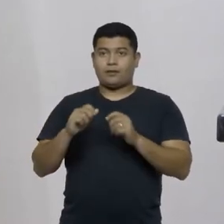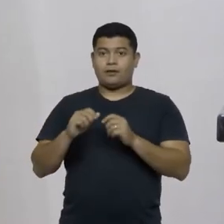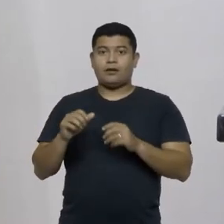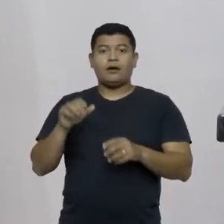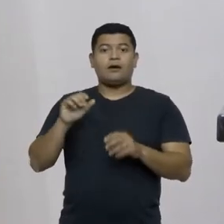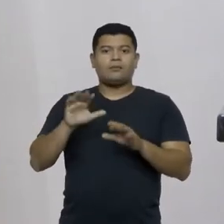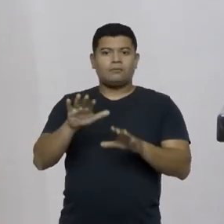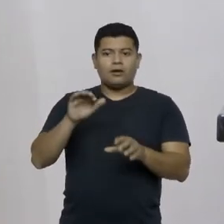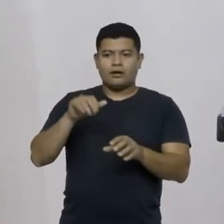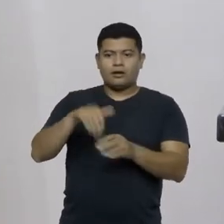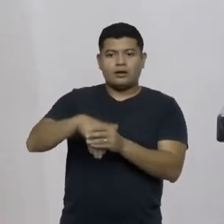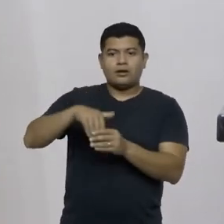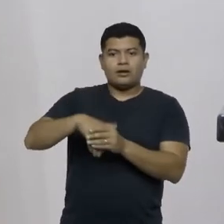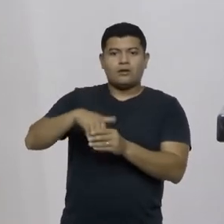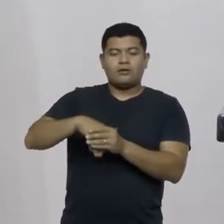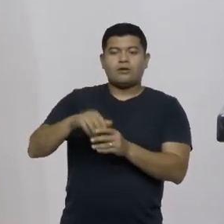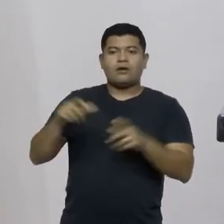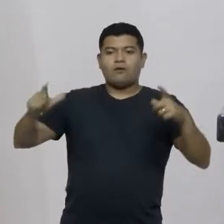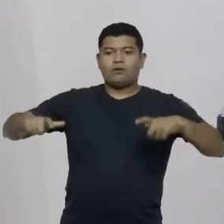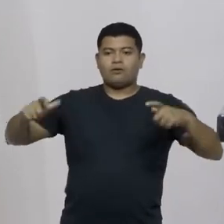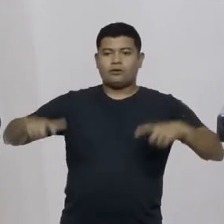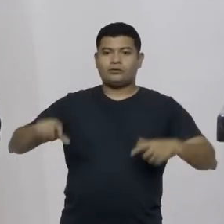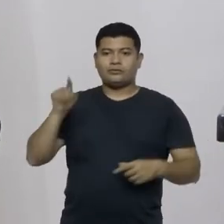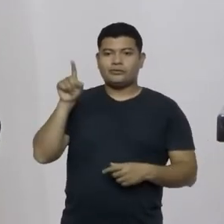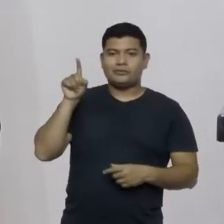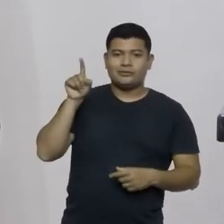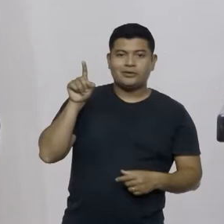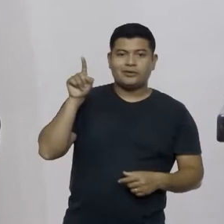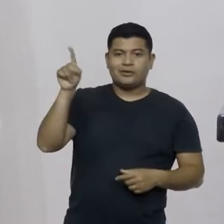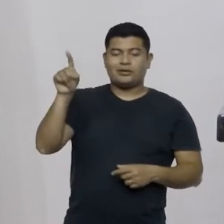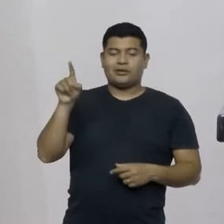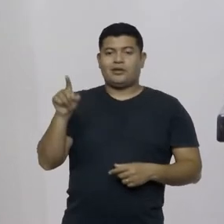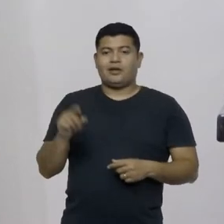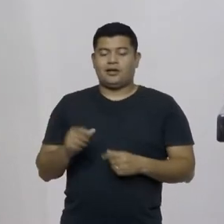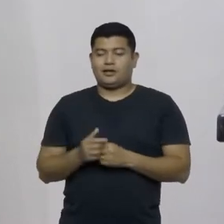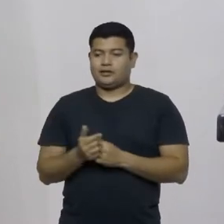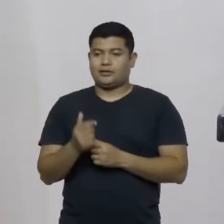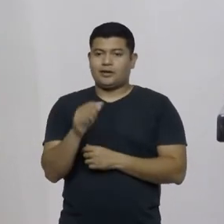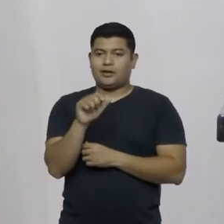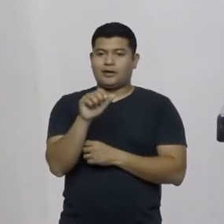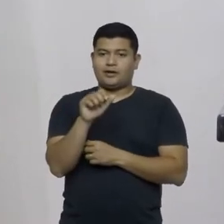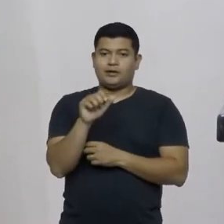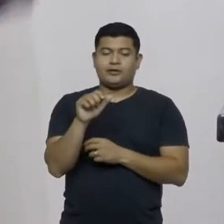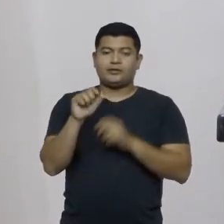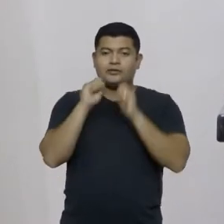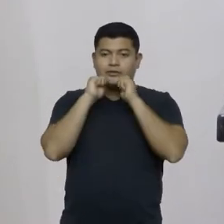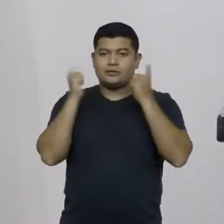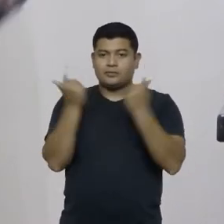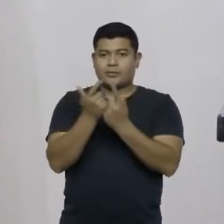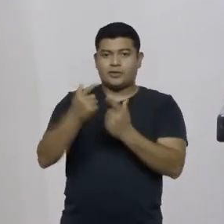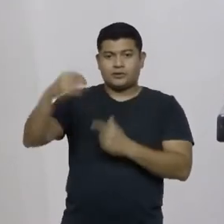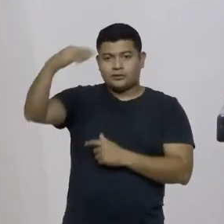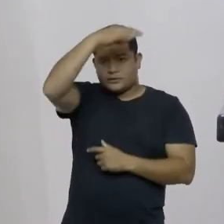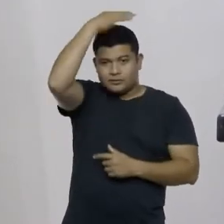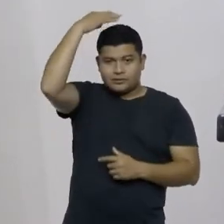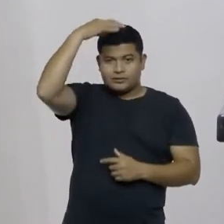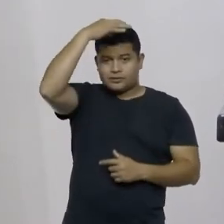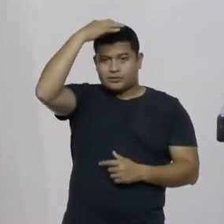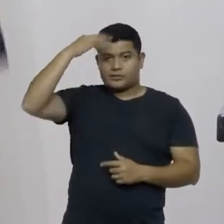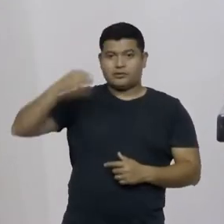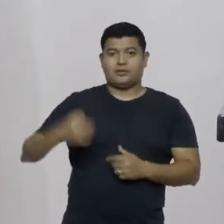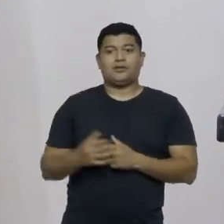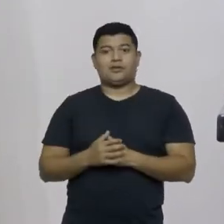Santo hoje à tarde está em votação esse projeto de resolução um projeto que começou aqui nessa